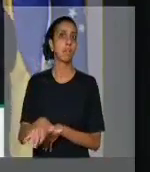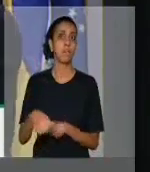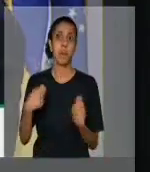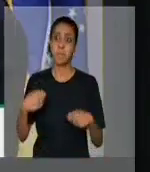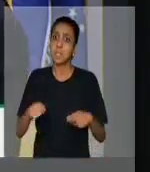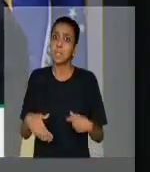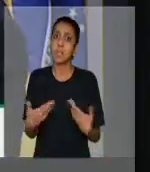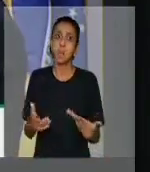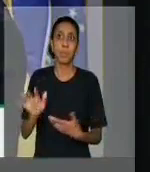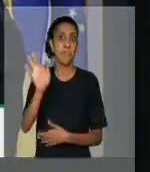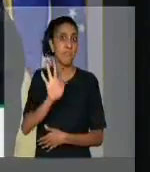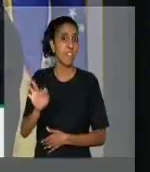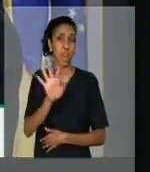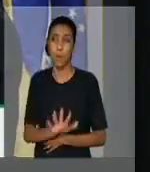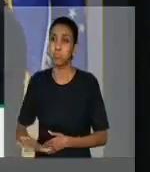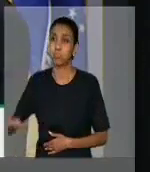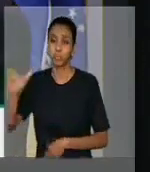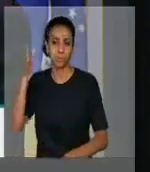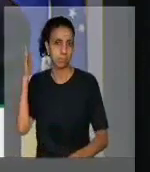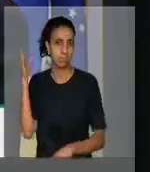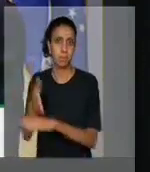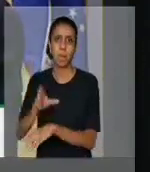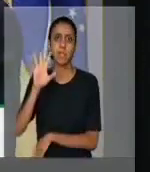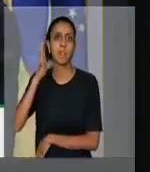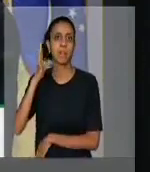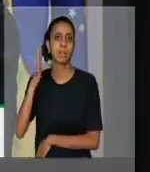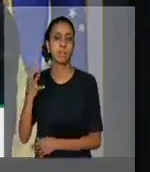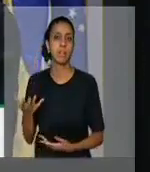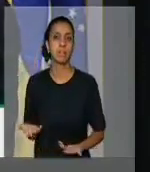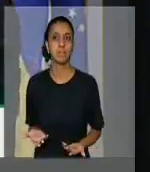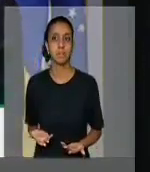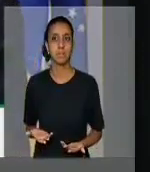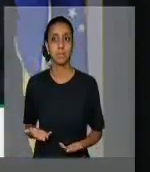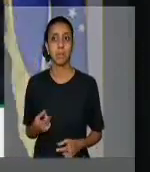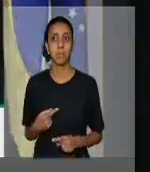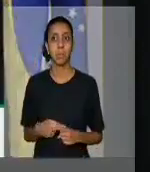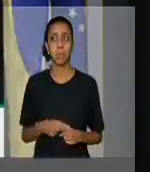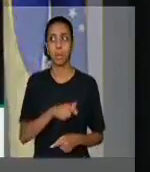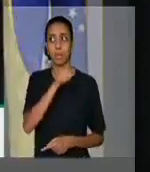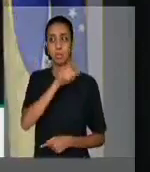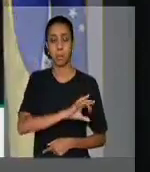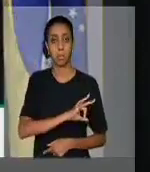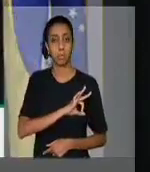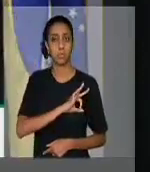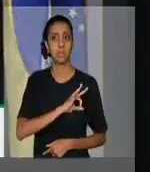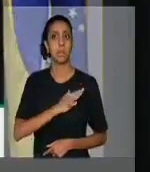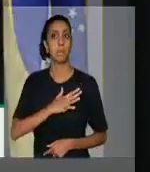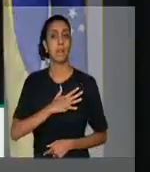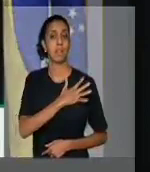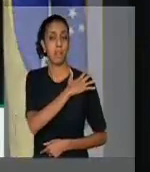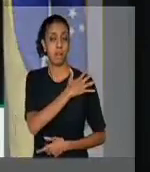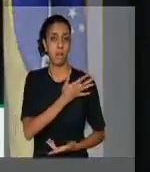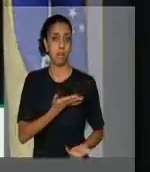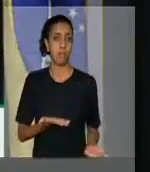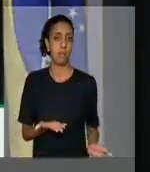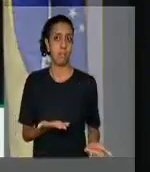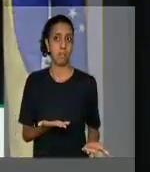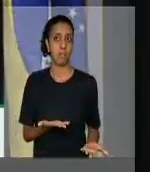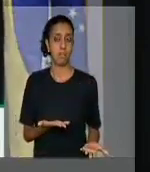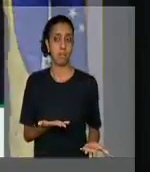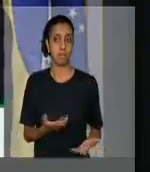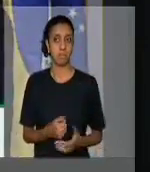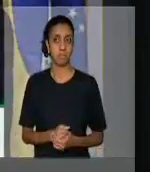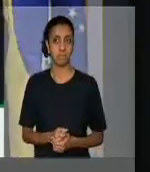intervenção federal, então, já que o comando da Polícia Militar é conduzido